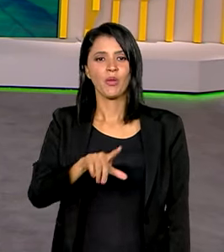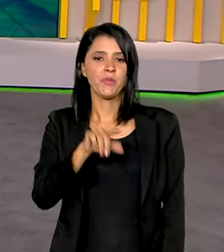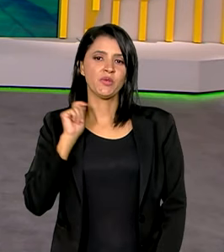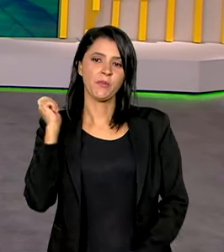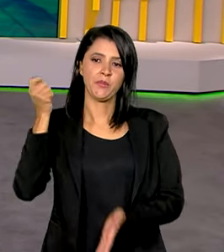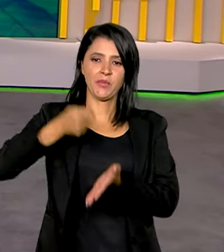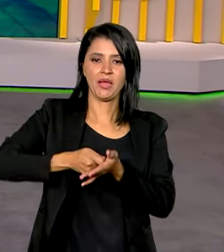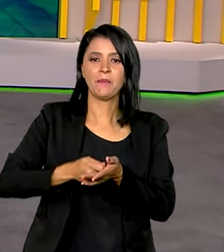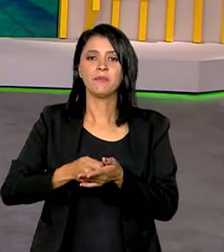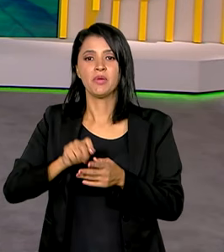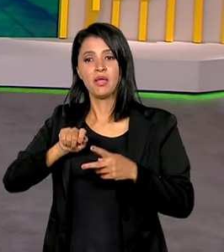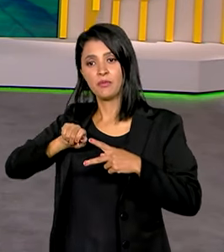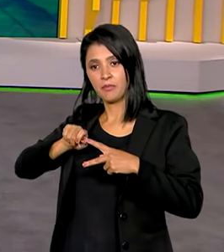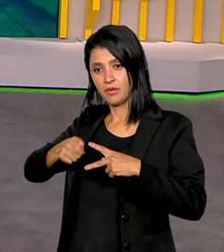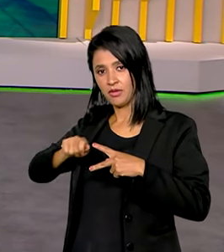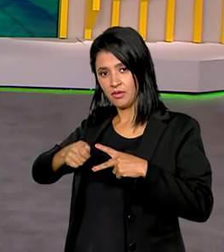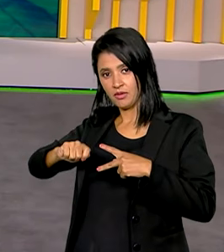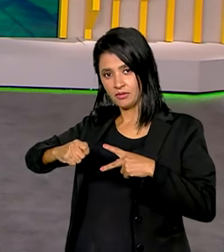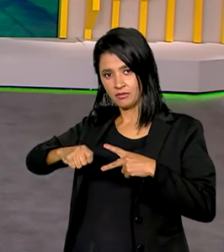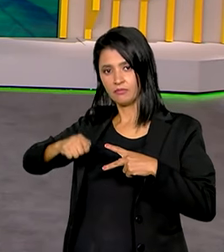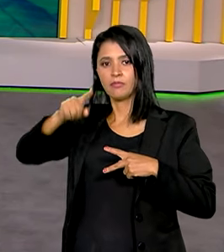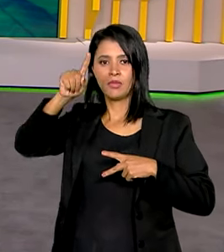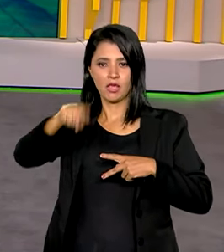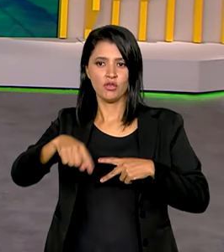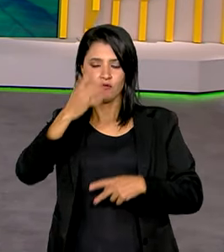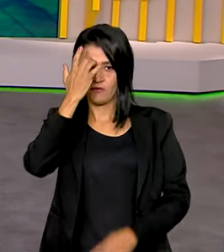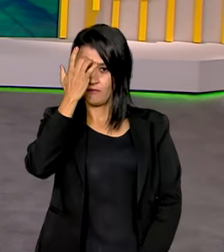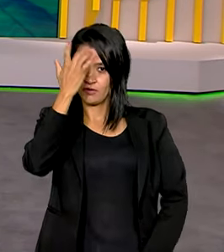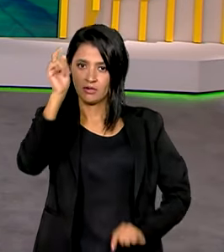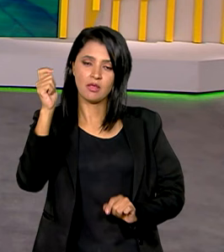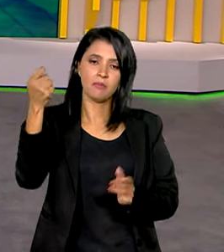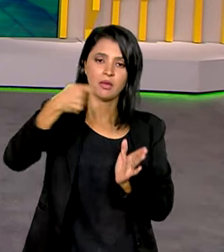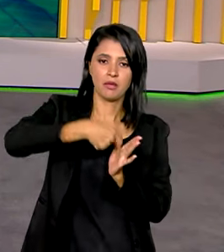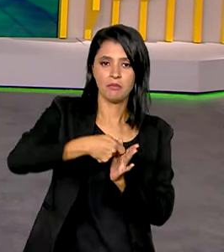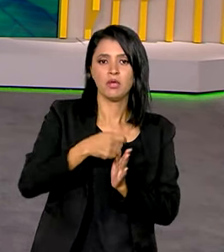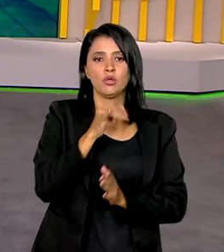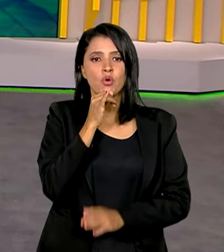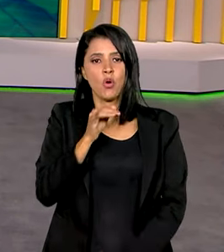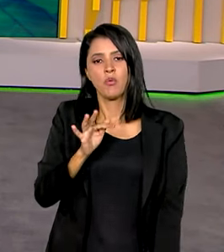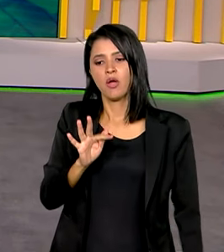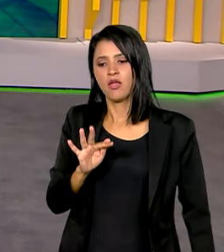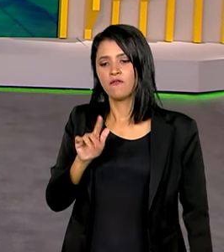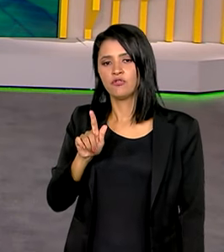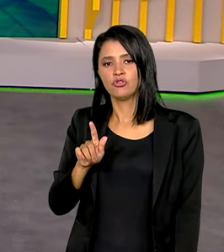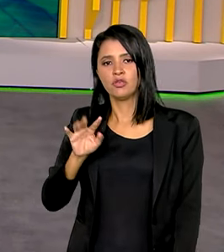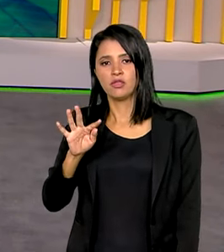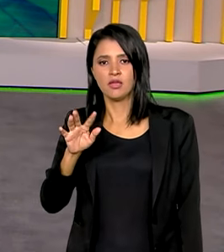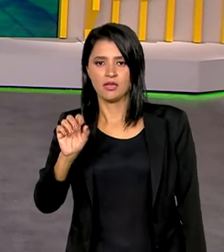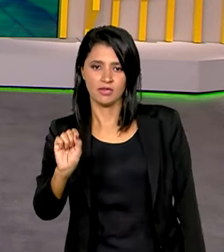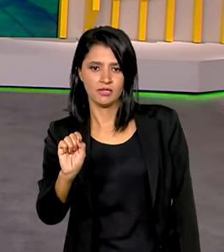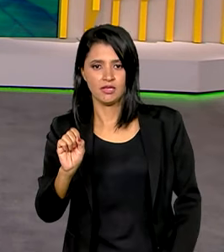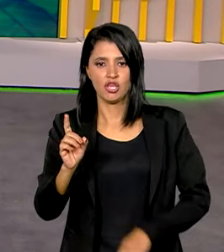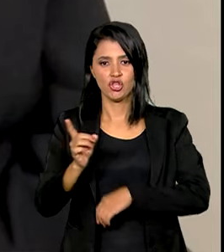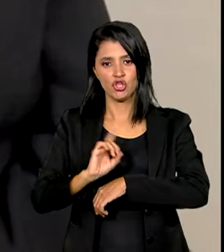de pagamento via PIX. Isso vai facilitar pagamentos como o do FGTS Digital.